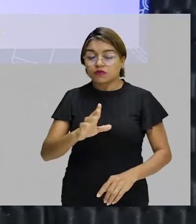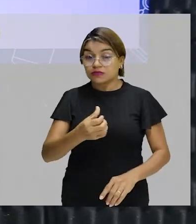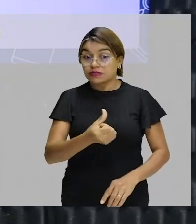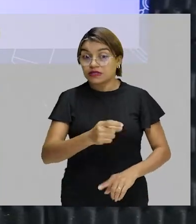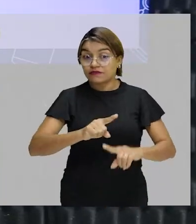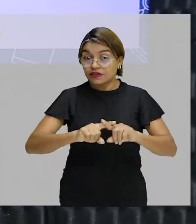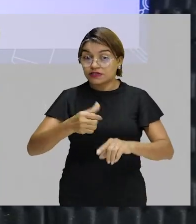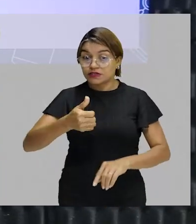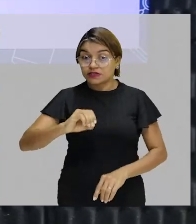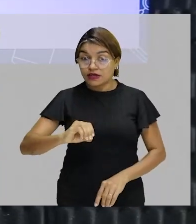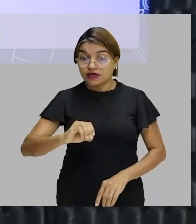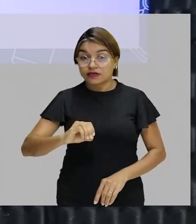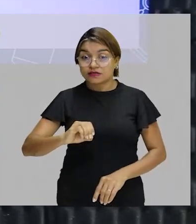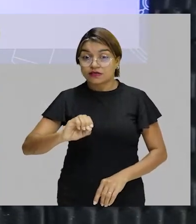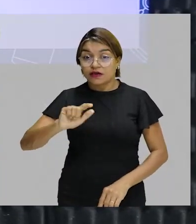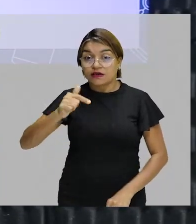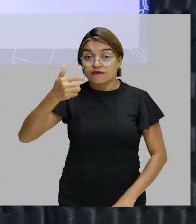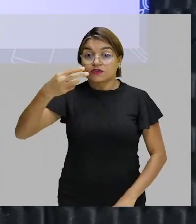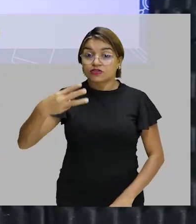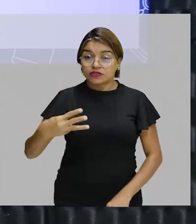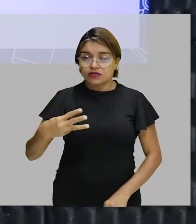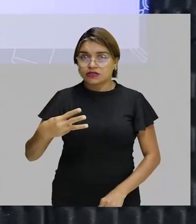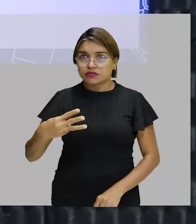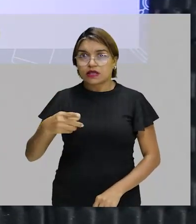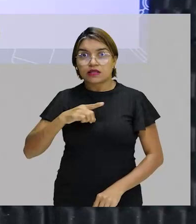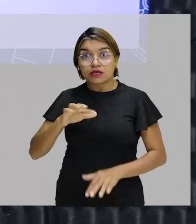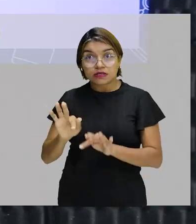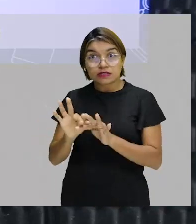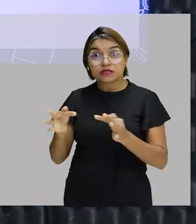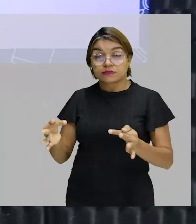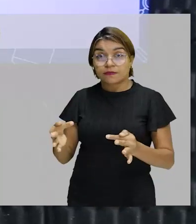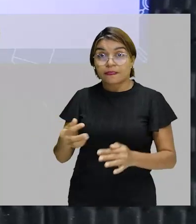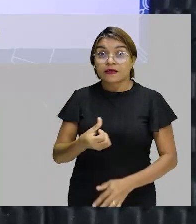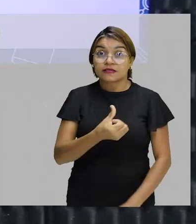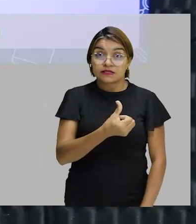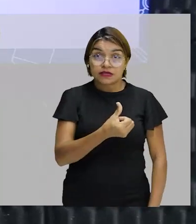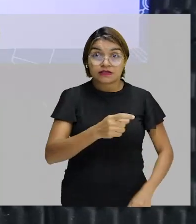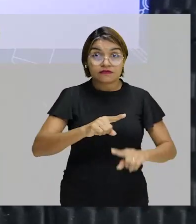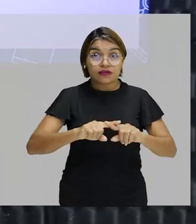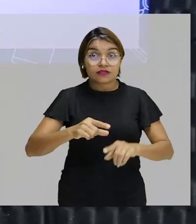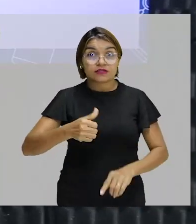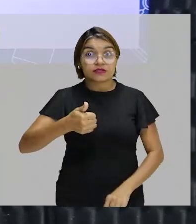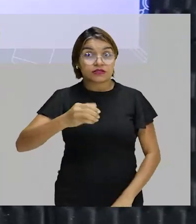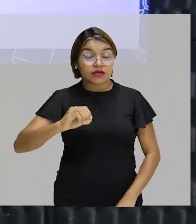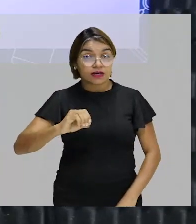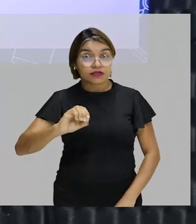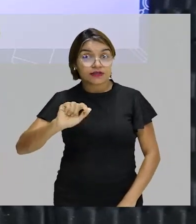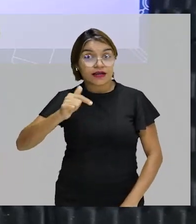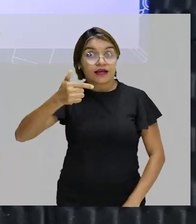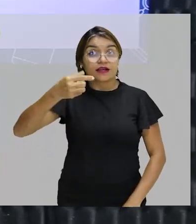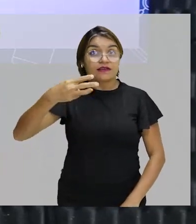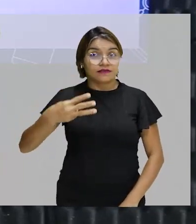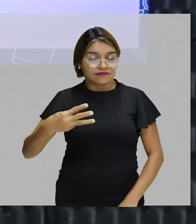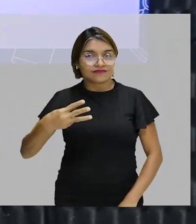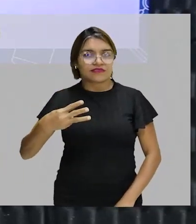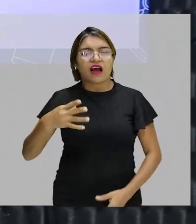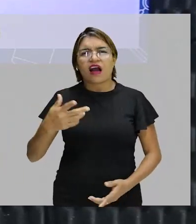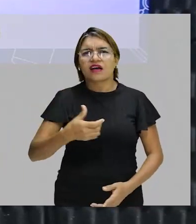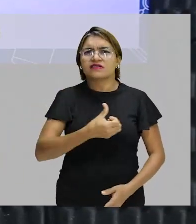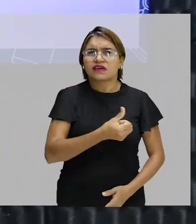essa simplificação. 6 vezes 10 elevado a 23. Não mais aquele 6